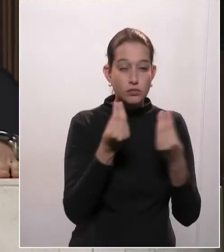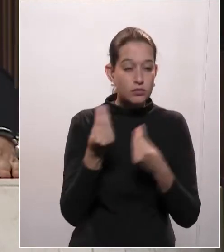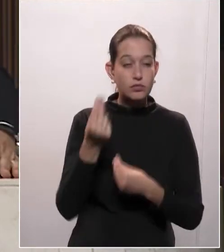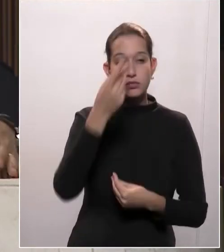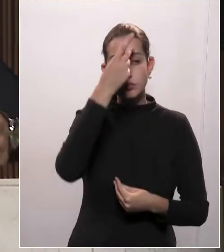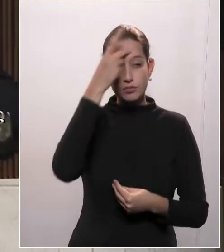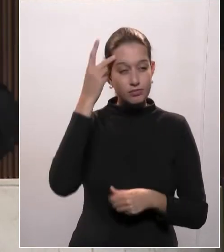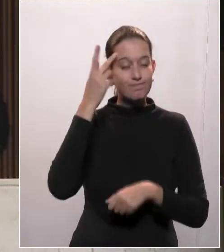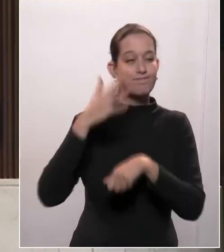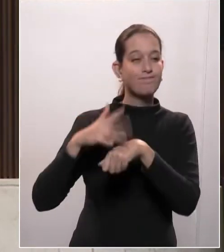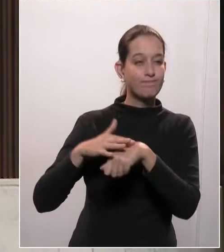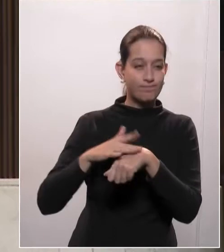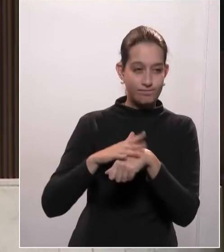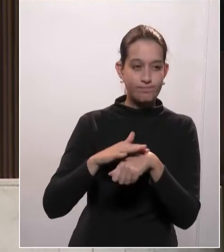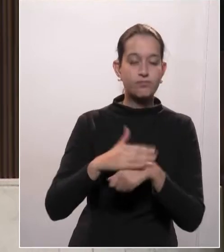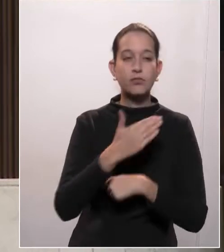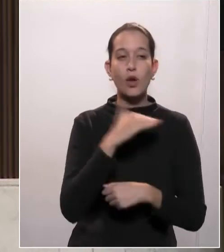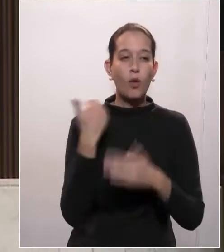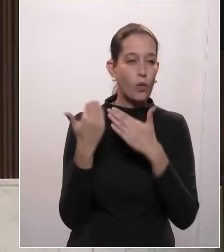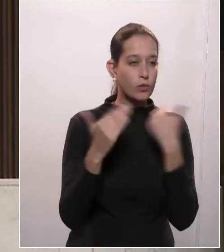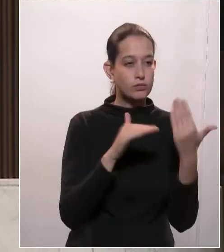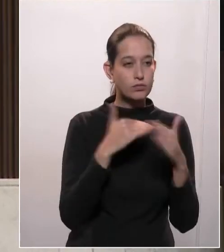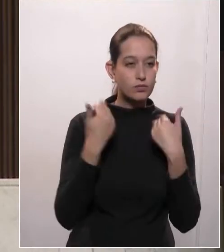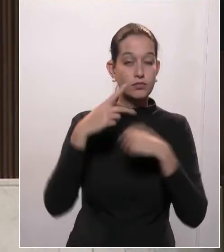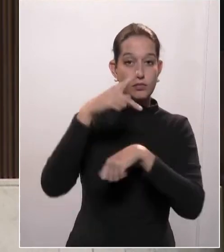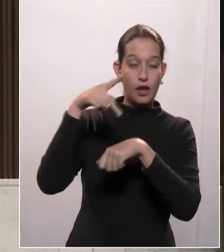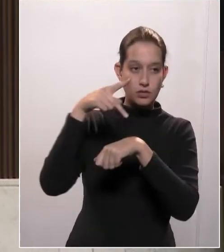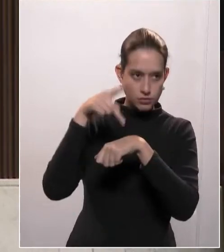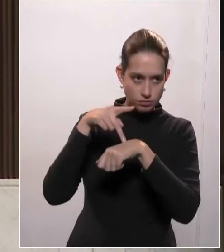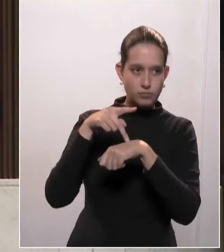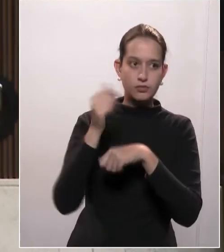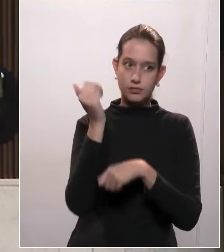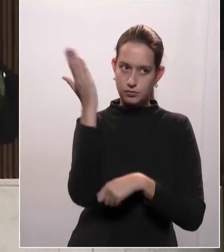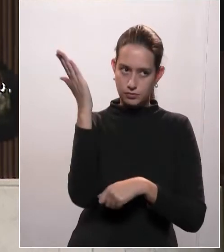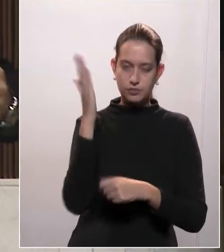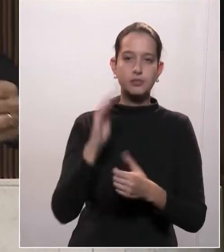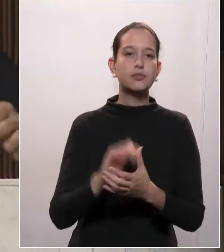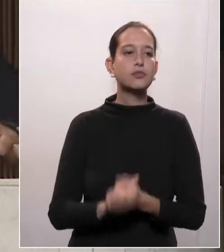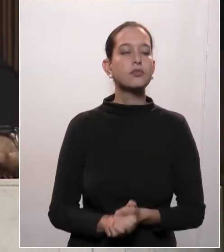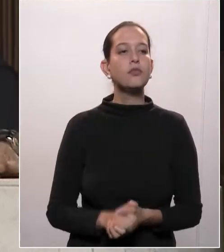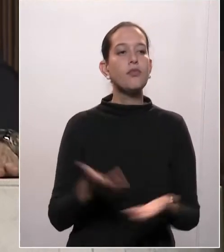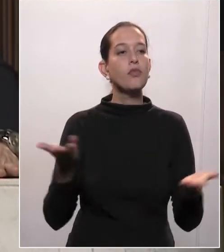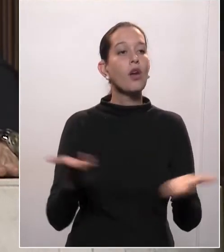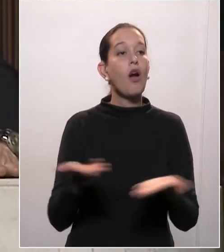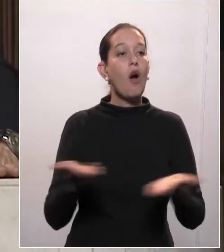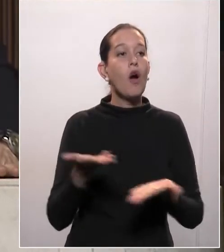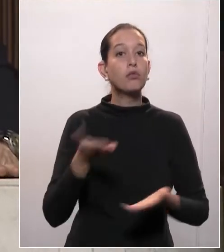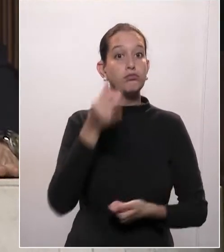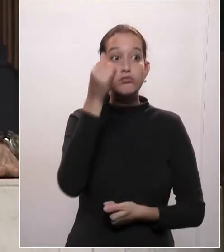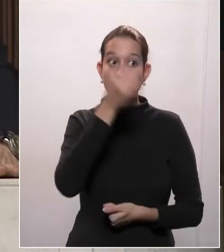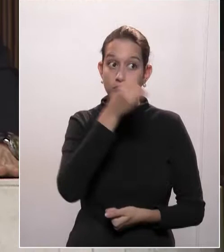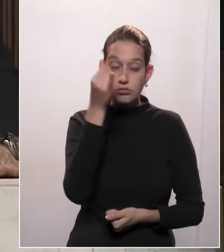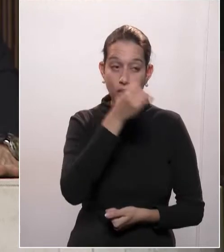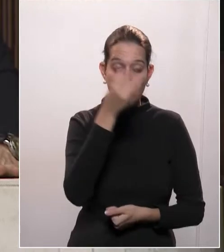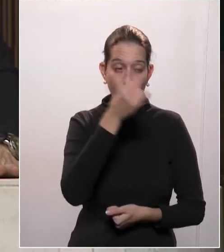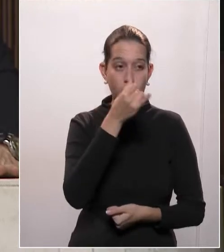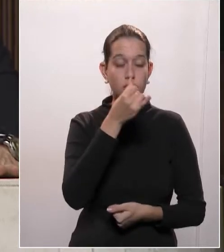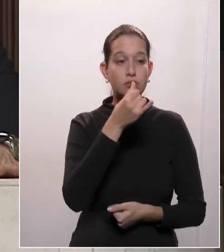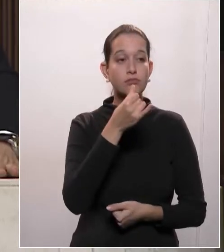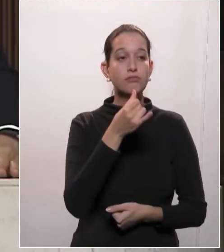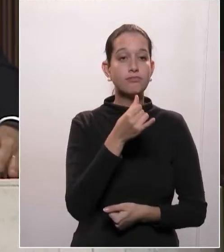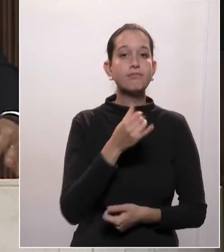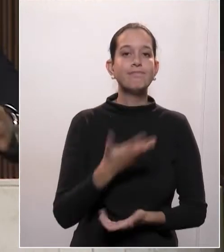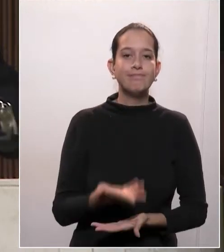vários países, nesse momento deixa a Itália em